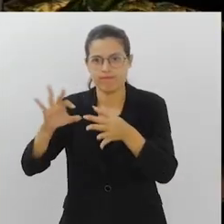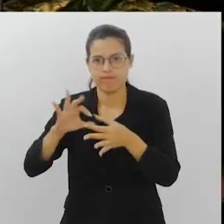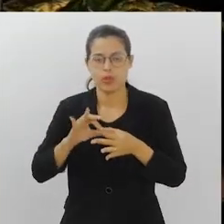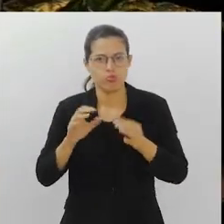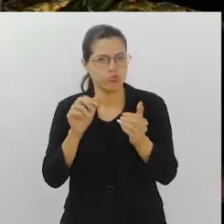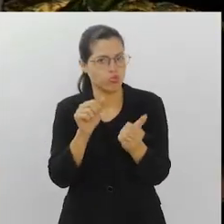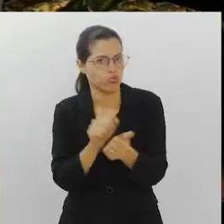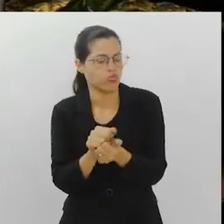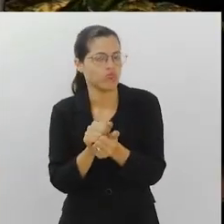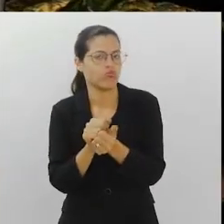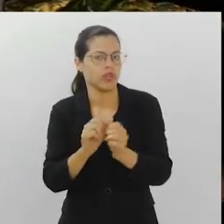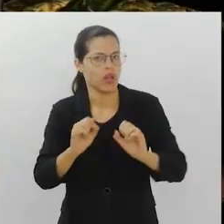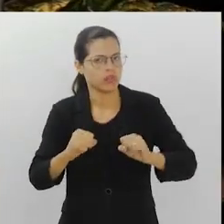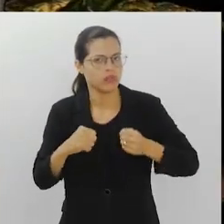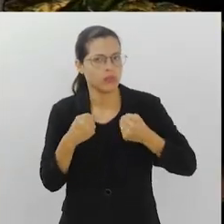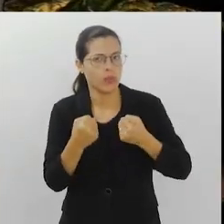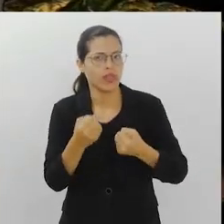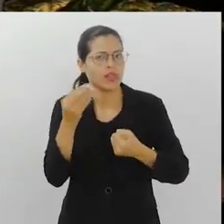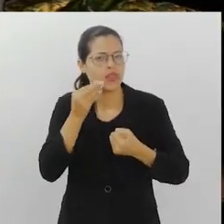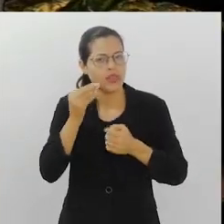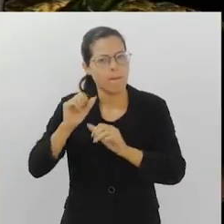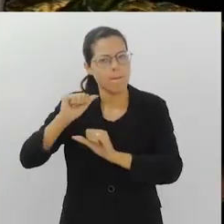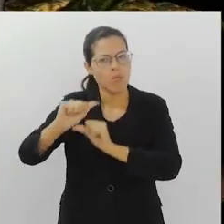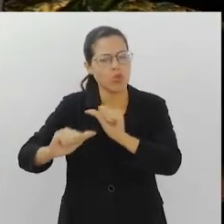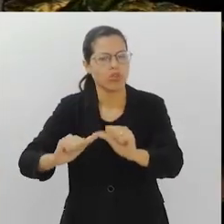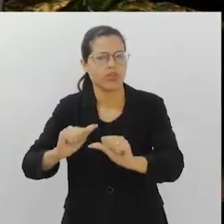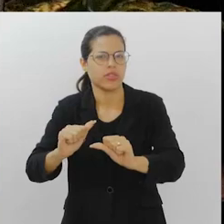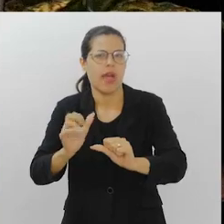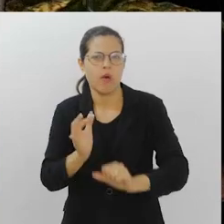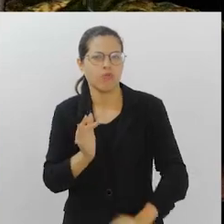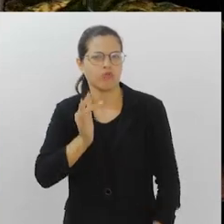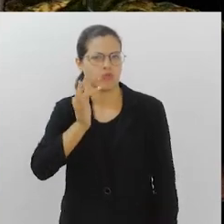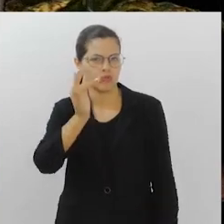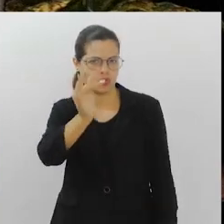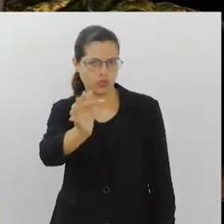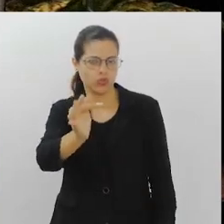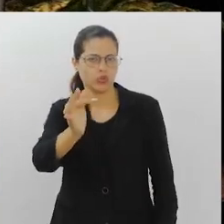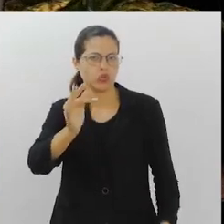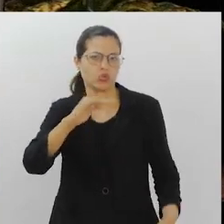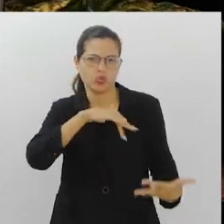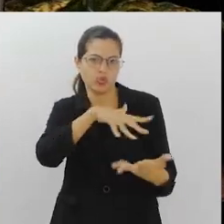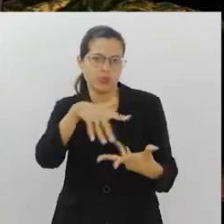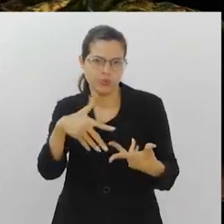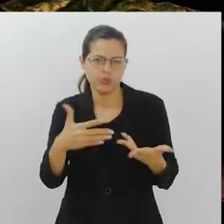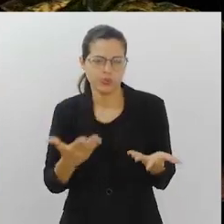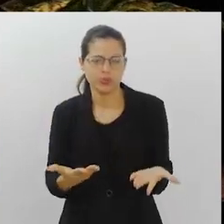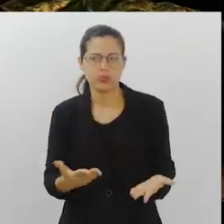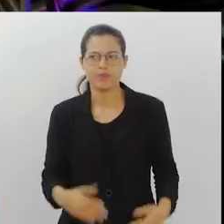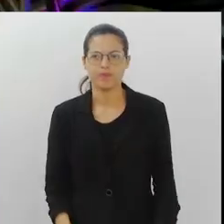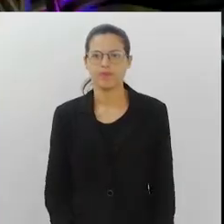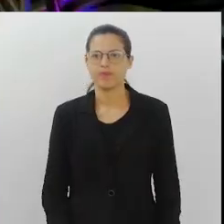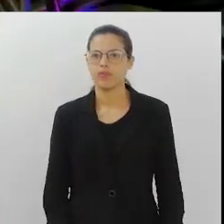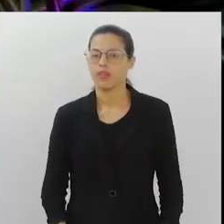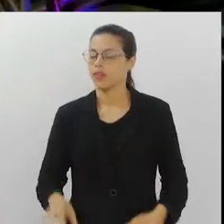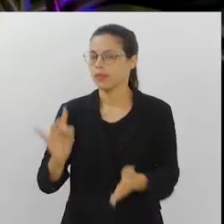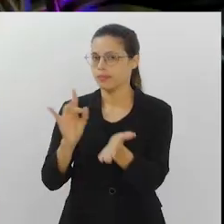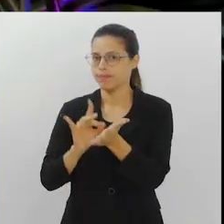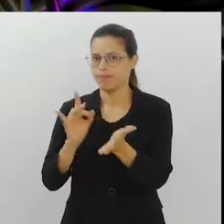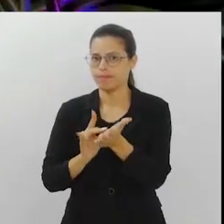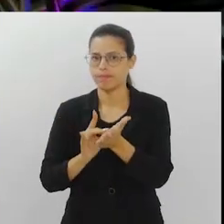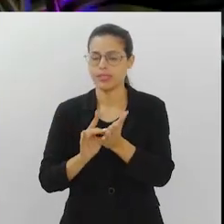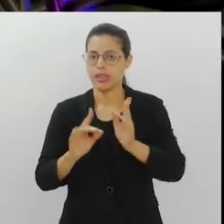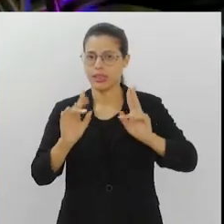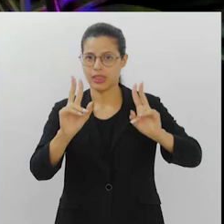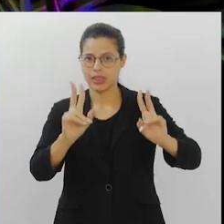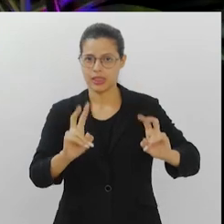esses esforços para mudar a realidade do futuro do nosso planeta. É verdade. Vai tratar